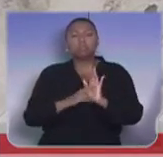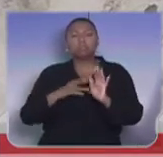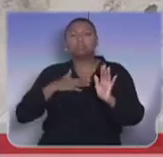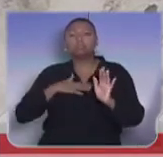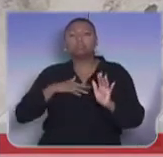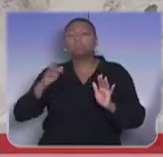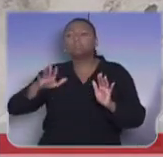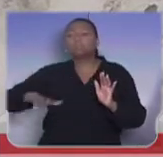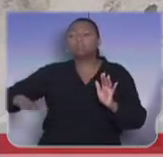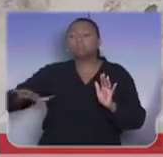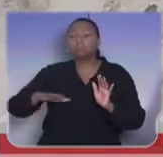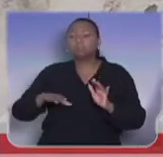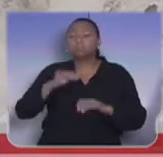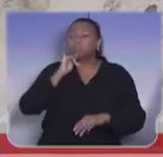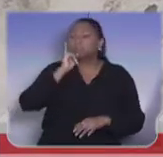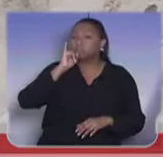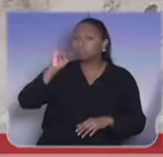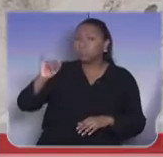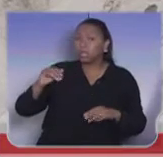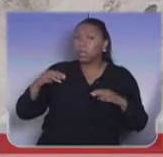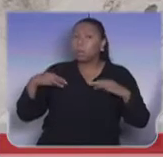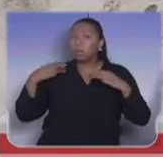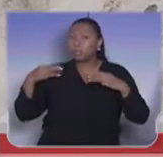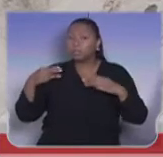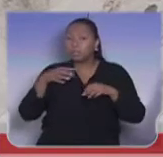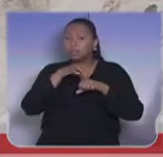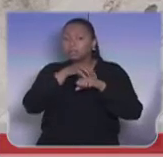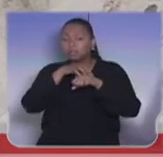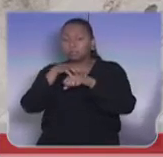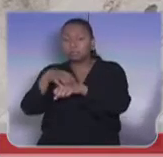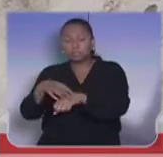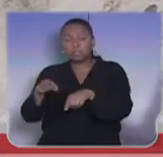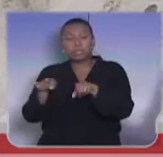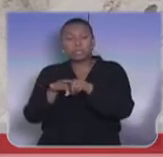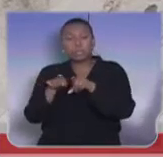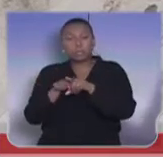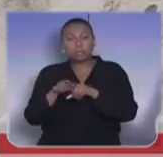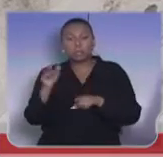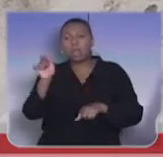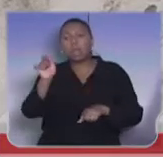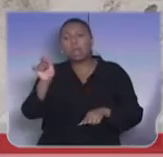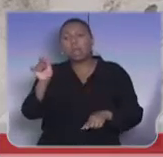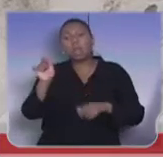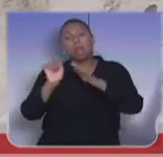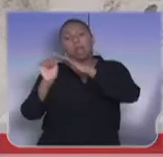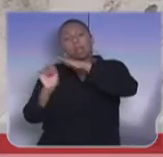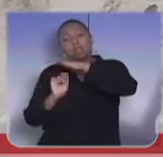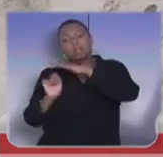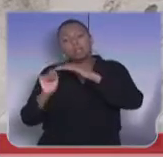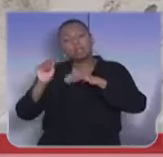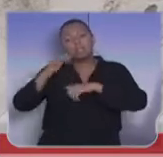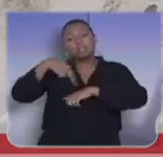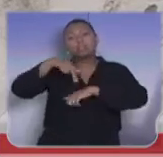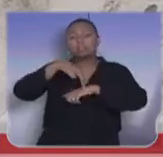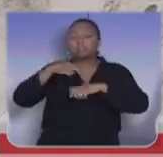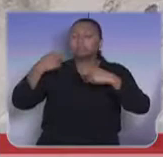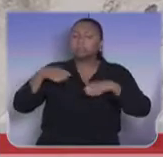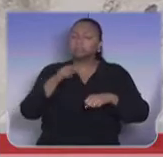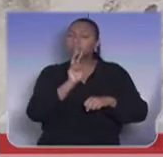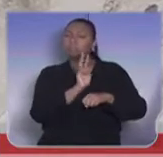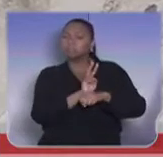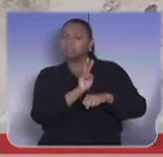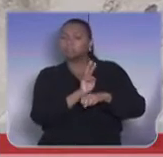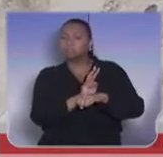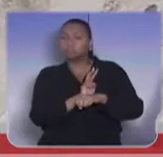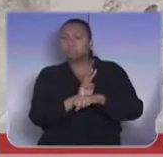chamar a atenção do Ministério dos Transportes e da NTT, Agência Nacional, na fiscalização, na atividade que